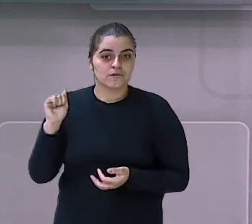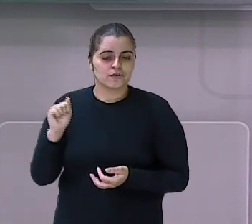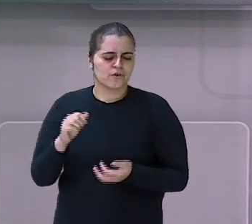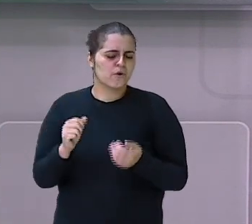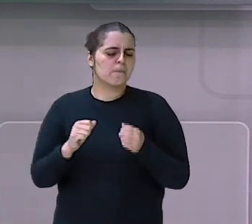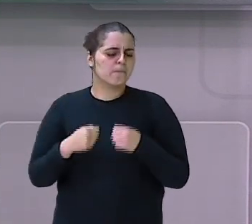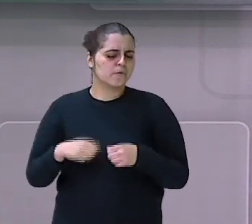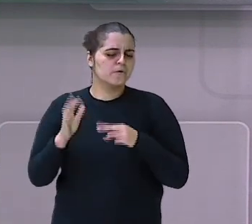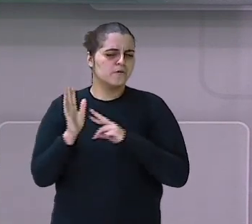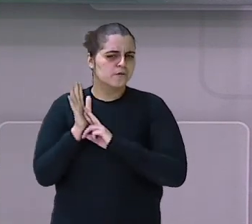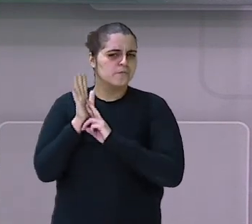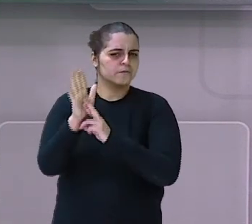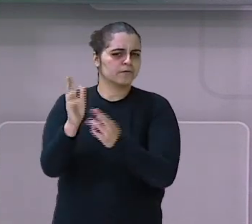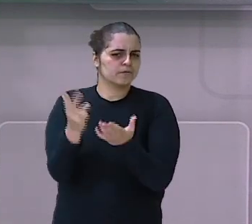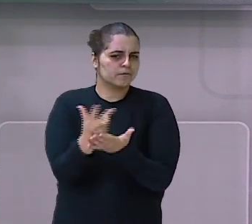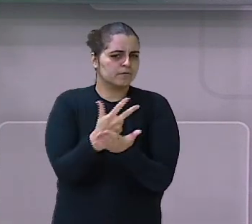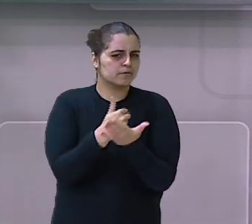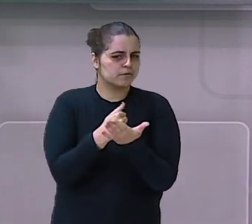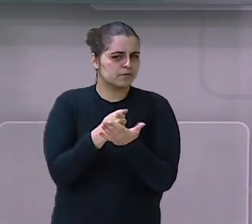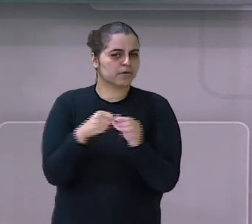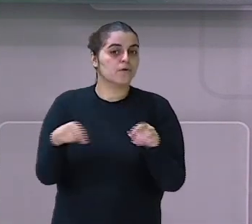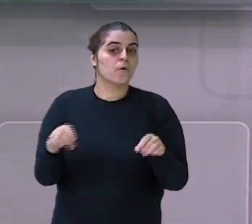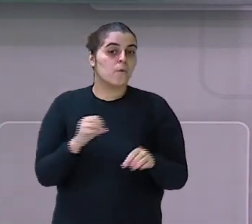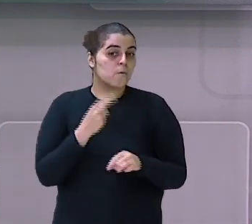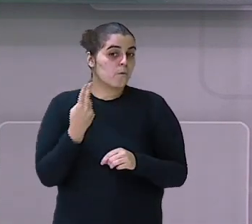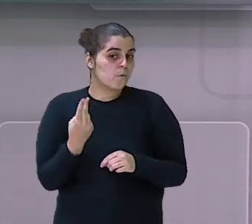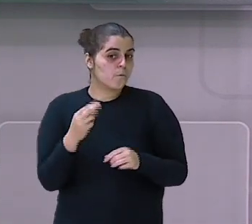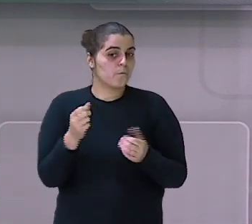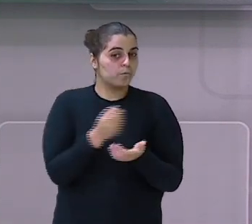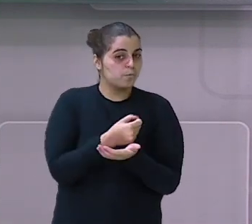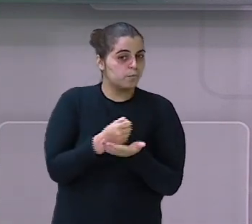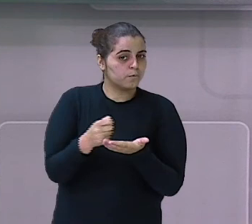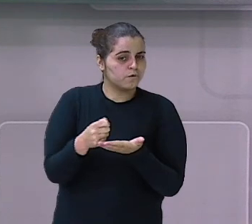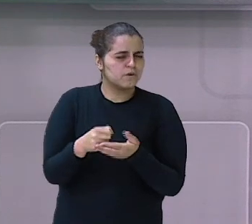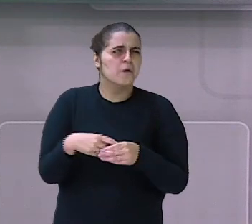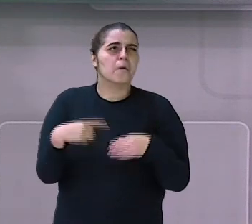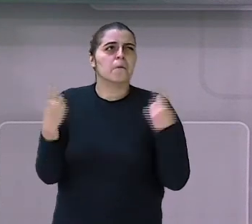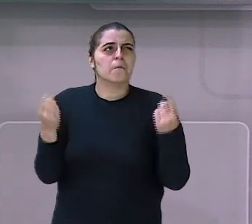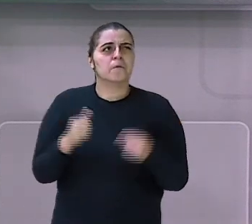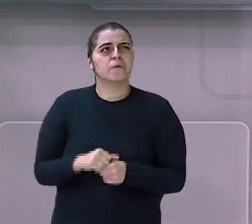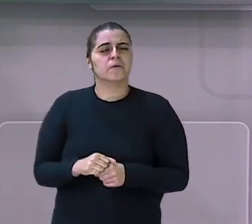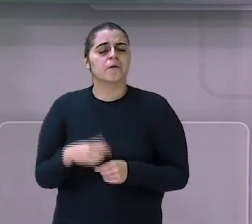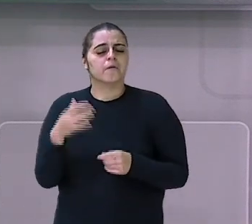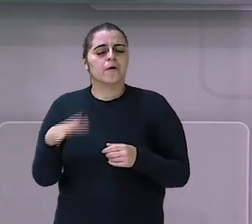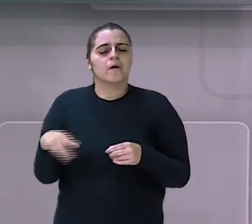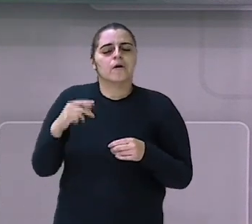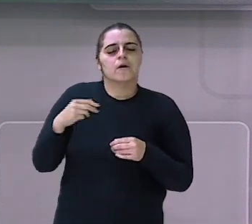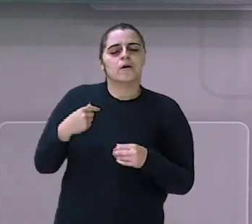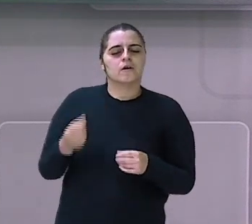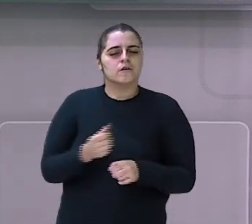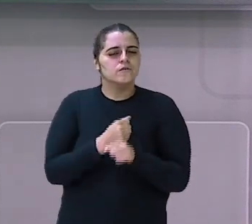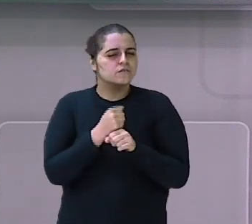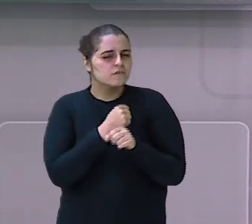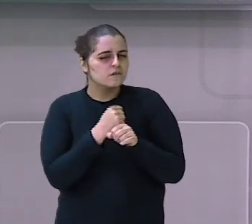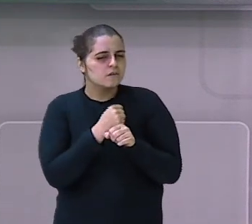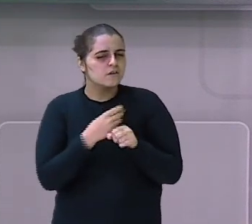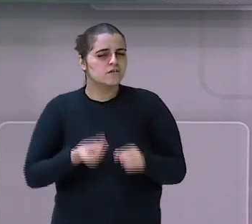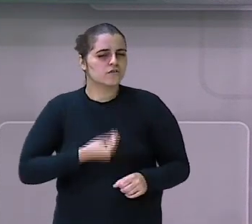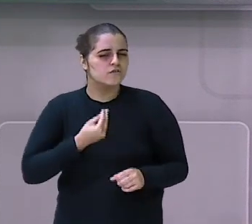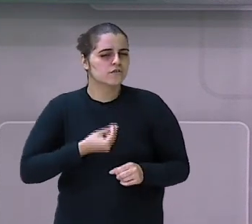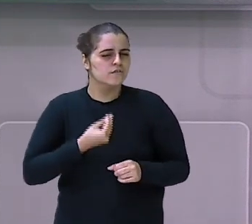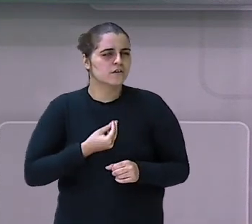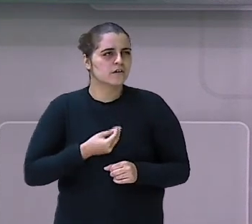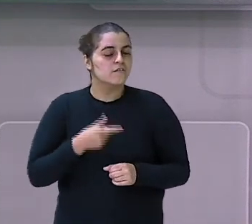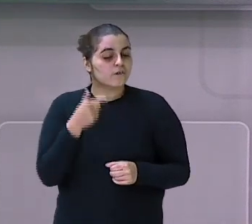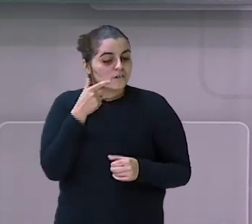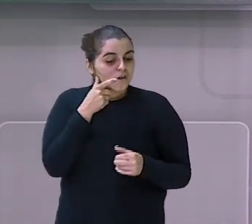forma de desenho ou escrita. Para que que serve esse diário? Para quando passar vários anos, você ter